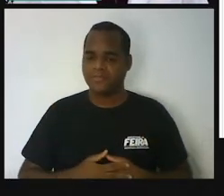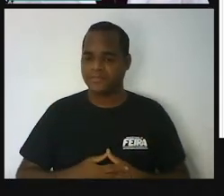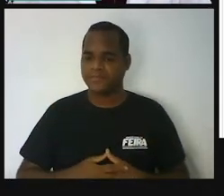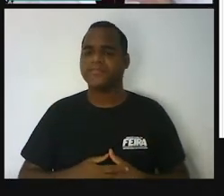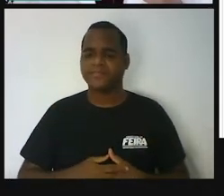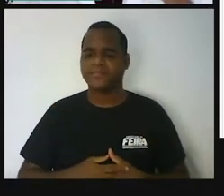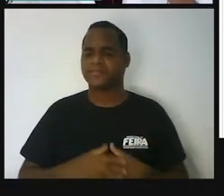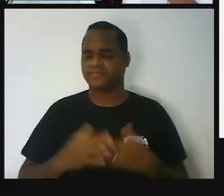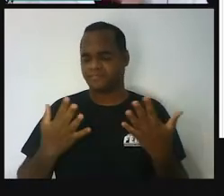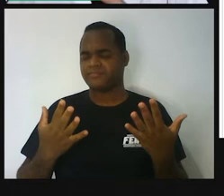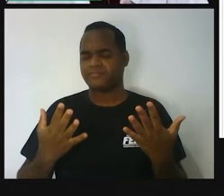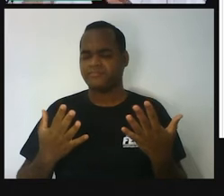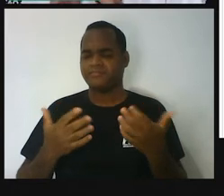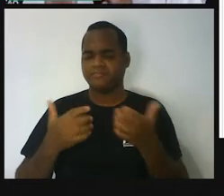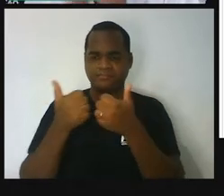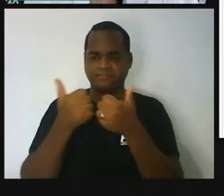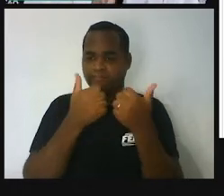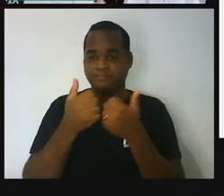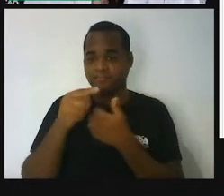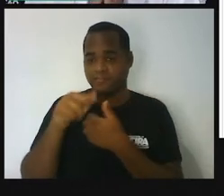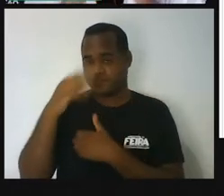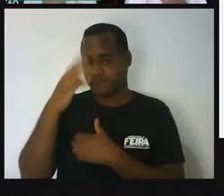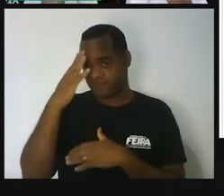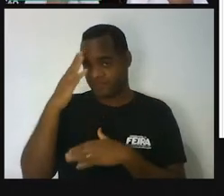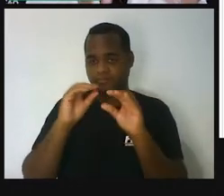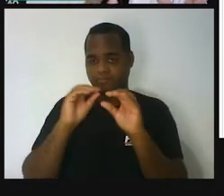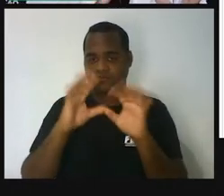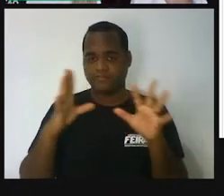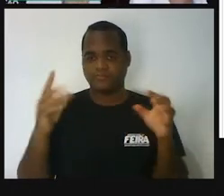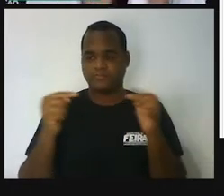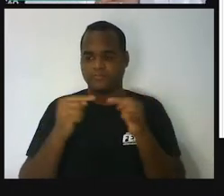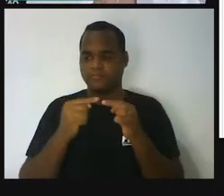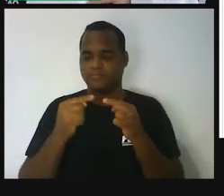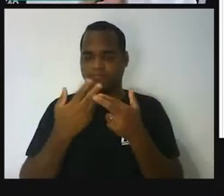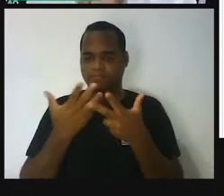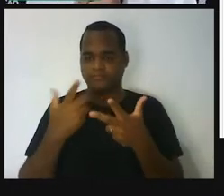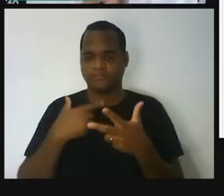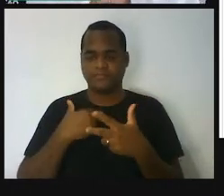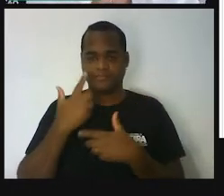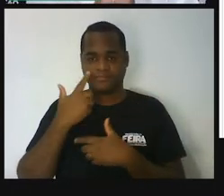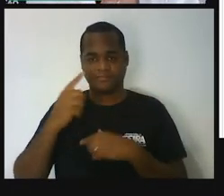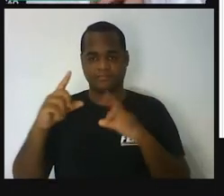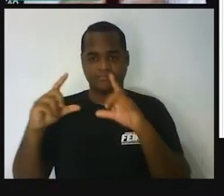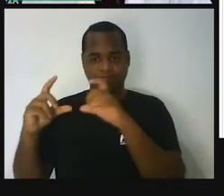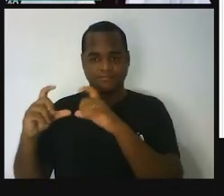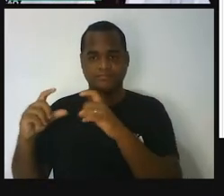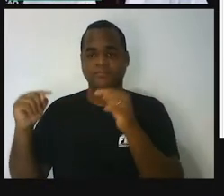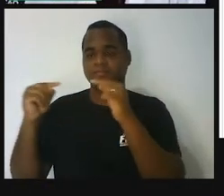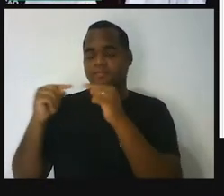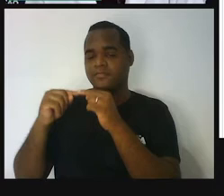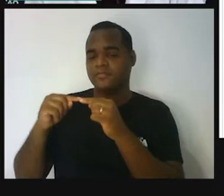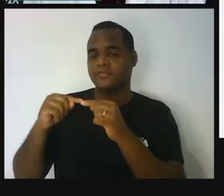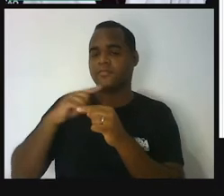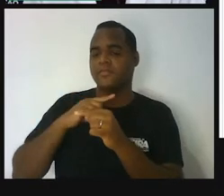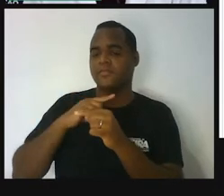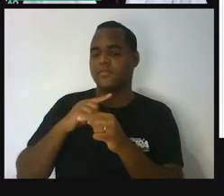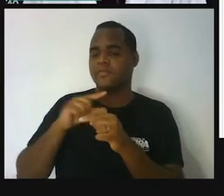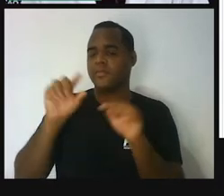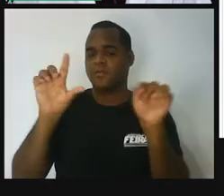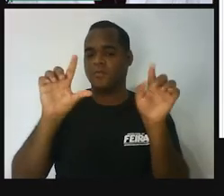Beleza? Vamos entender melhor aqui. Olha só. Tem uma imagem aí na tela, para você, no nosso quadro virtual.